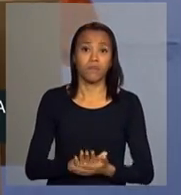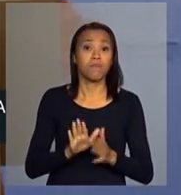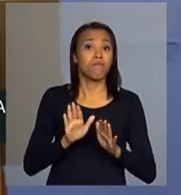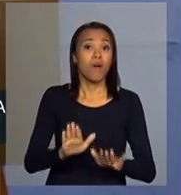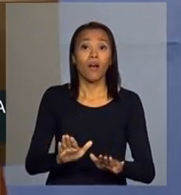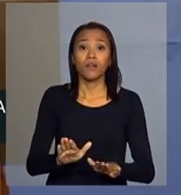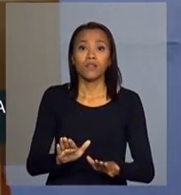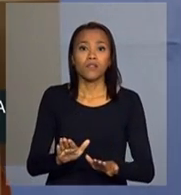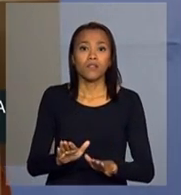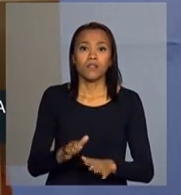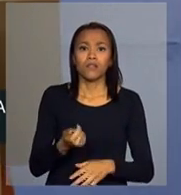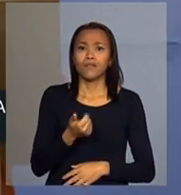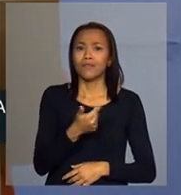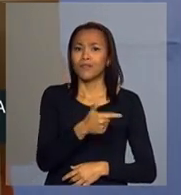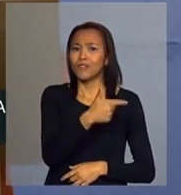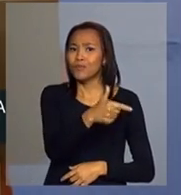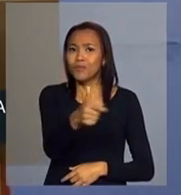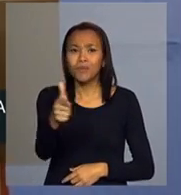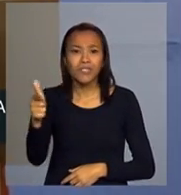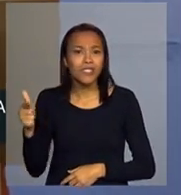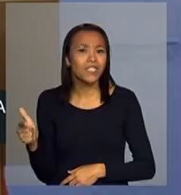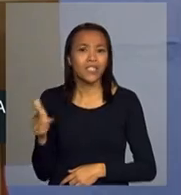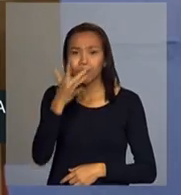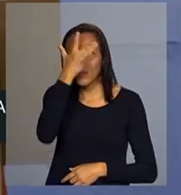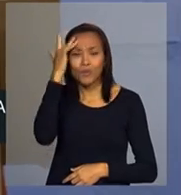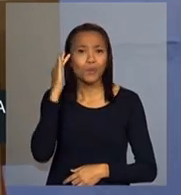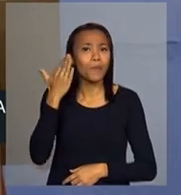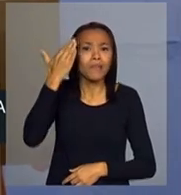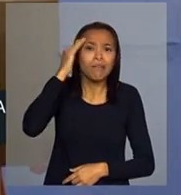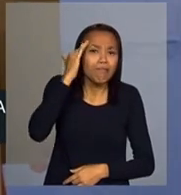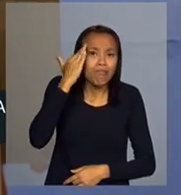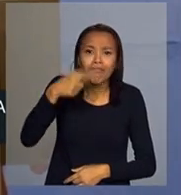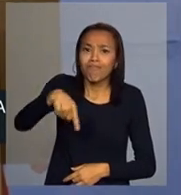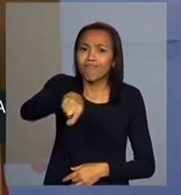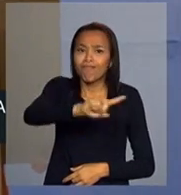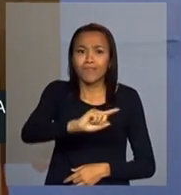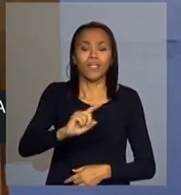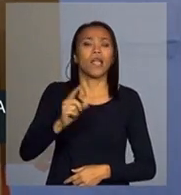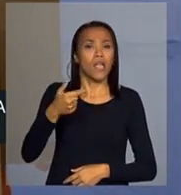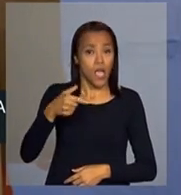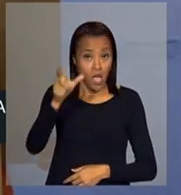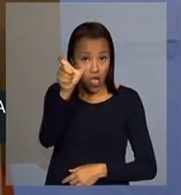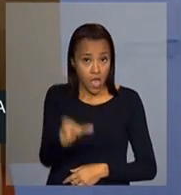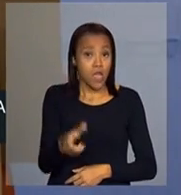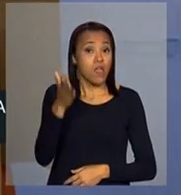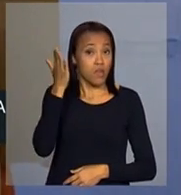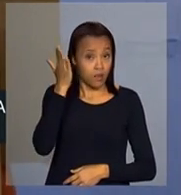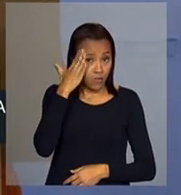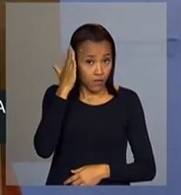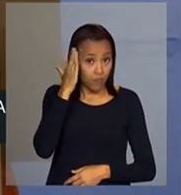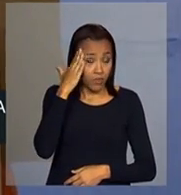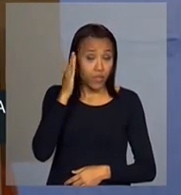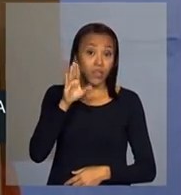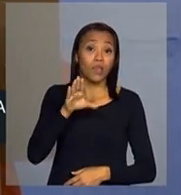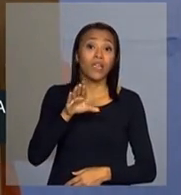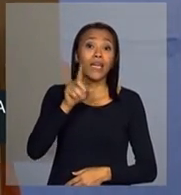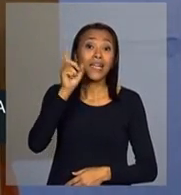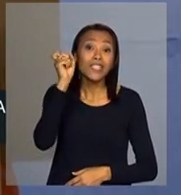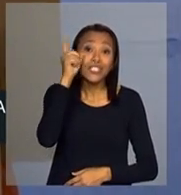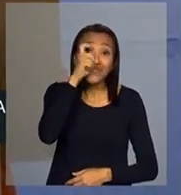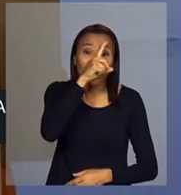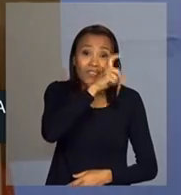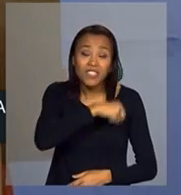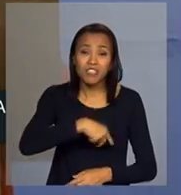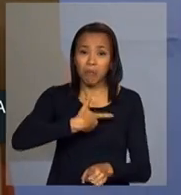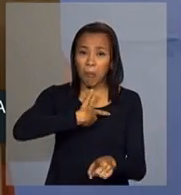havia nenhuma rendição nesse reconhecimento. Ele reconhecia que era muito difícil vencer a